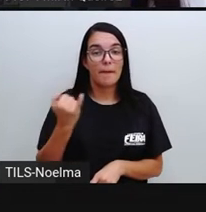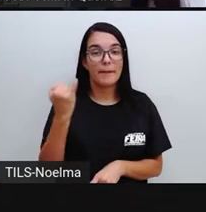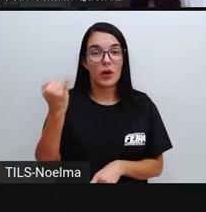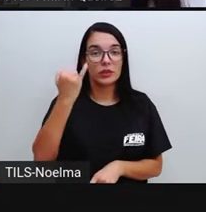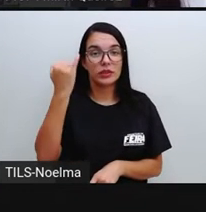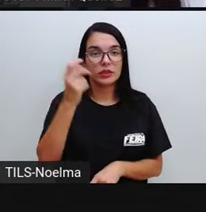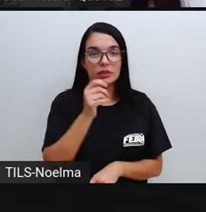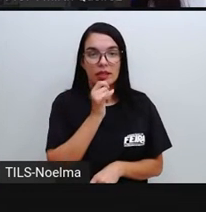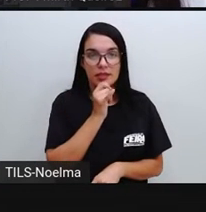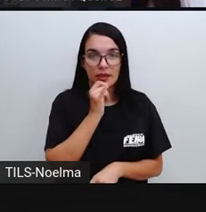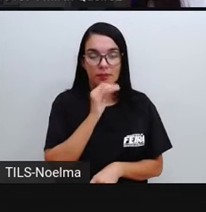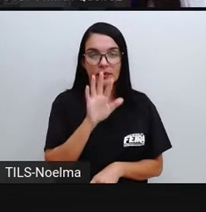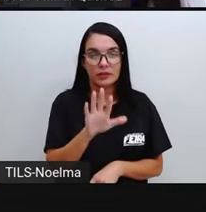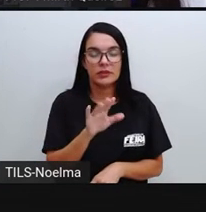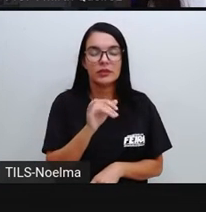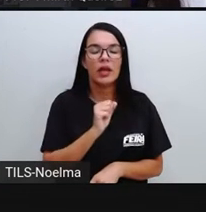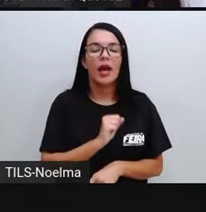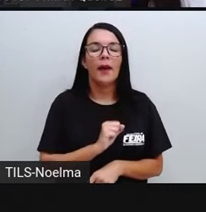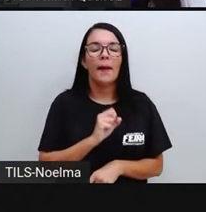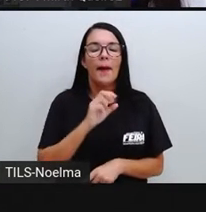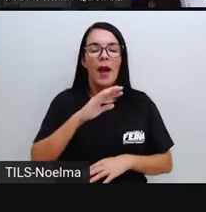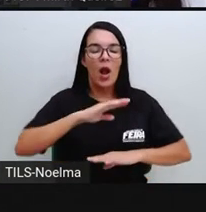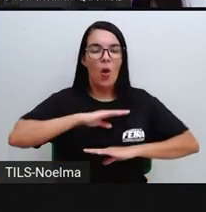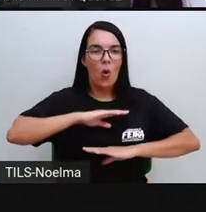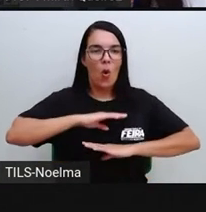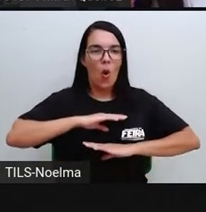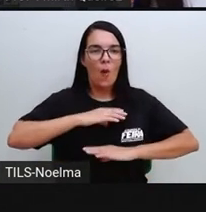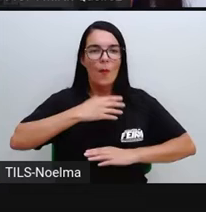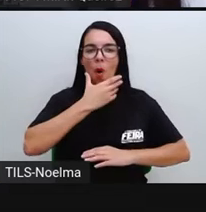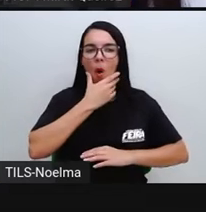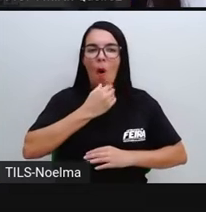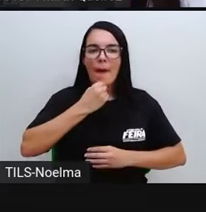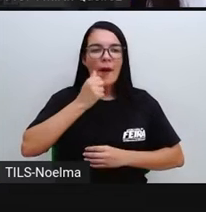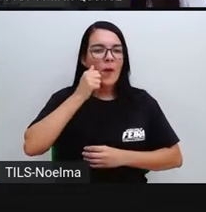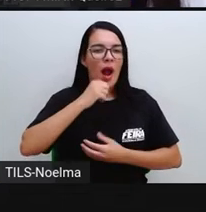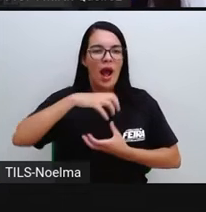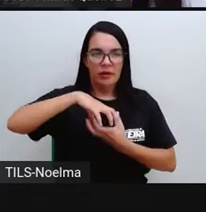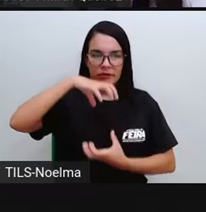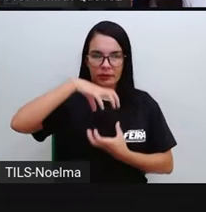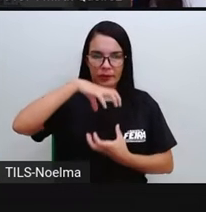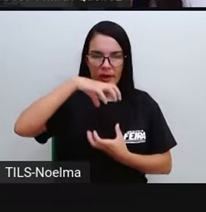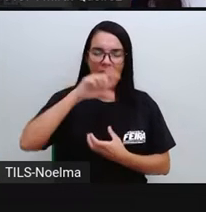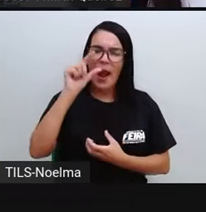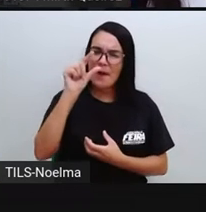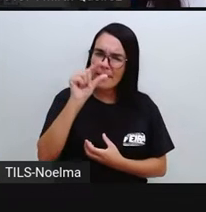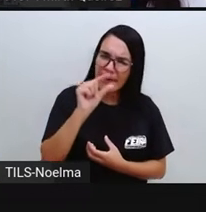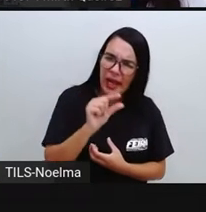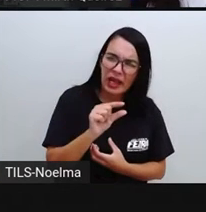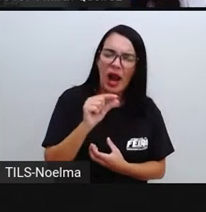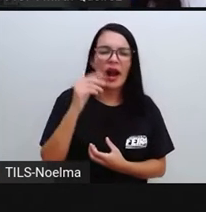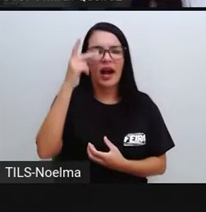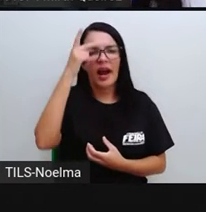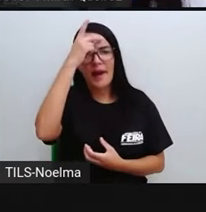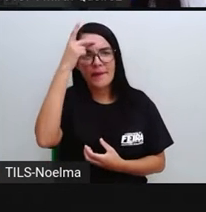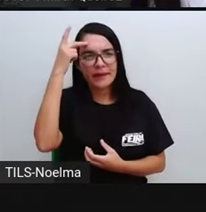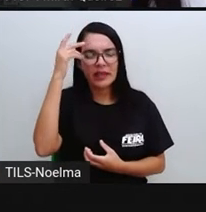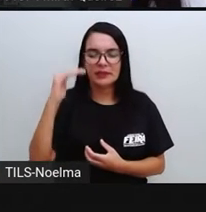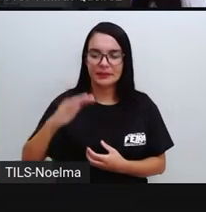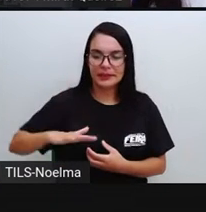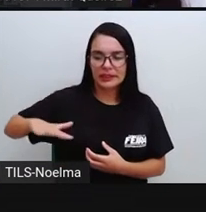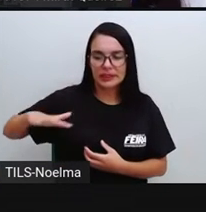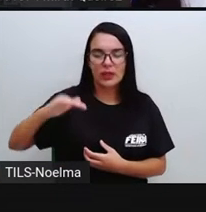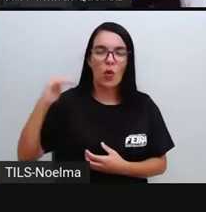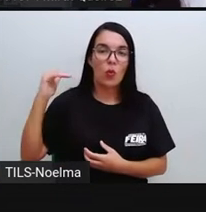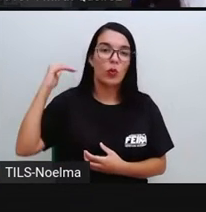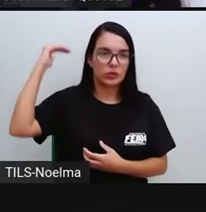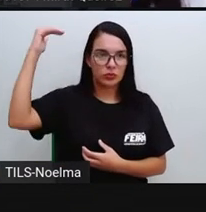que A quantidade de água Presente em um corpo De um idoso É menor Do que a quantidade De água Presente Em um